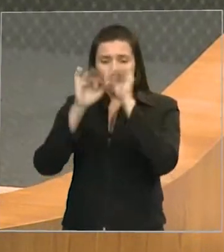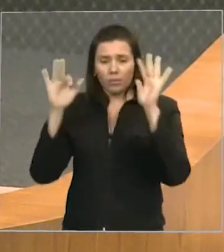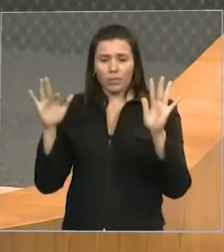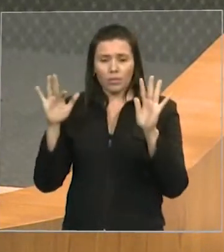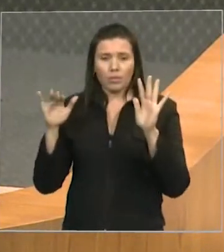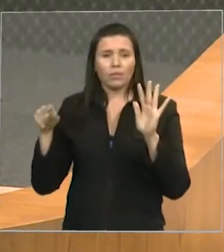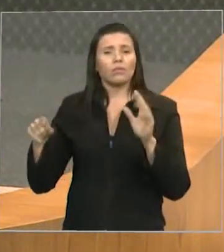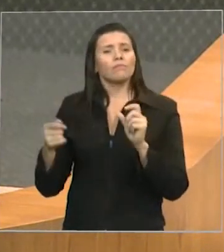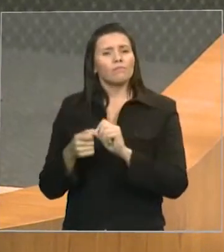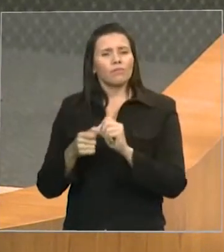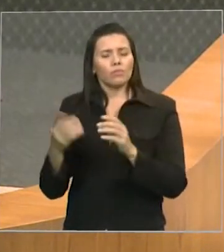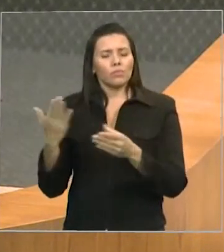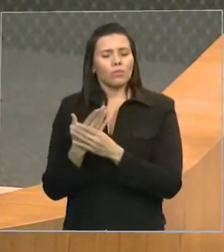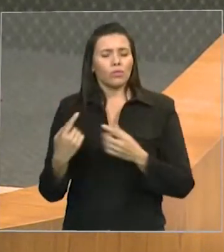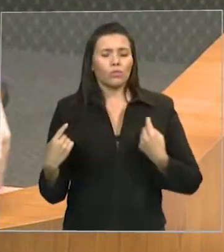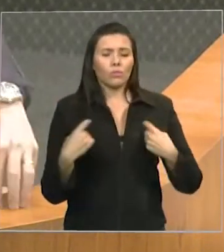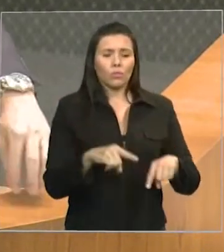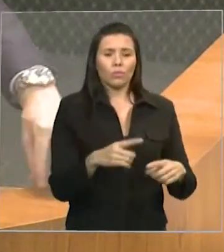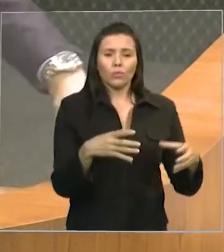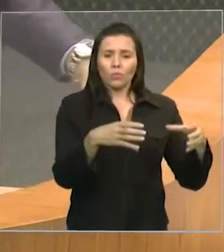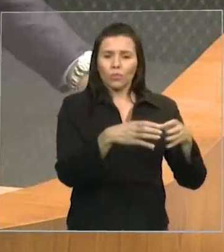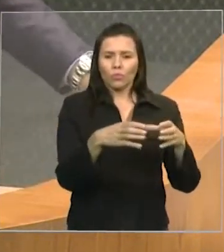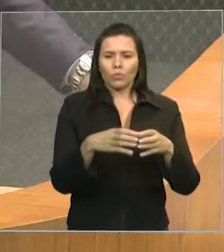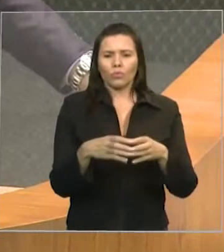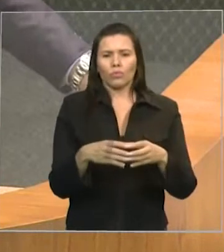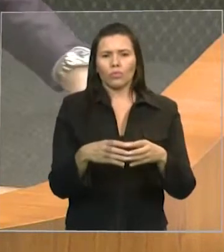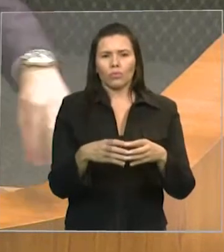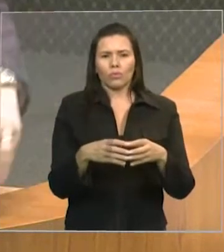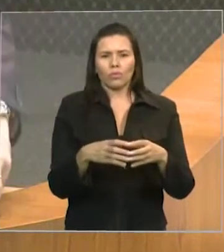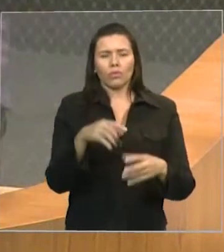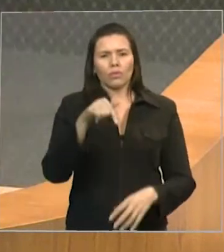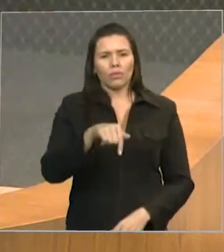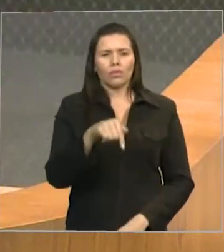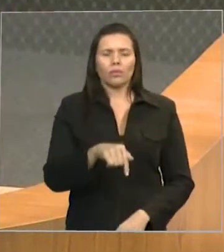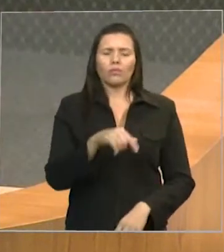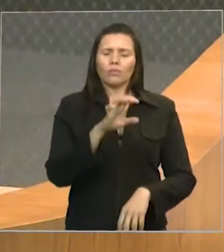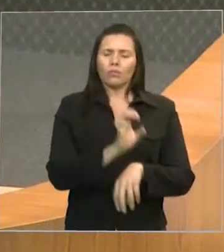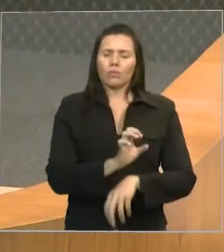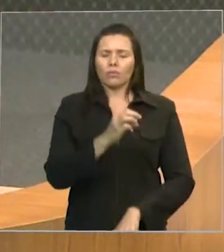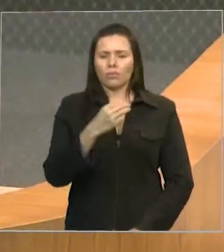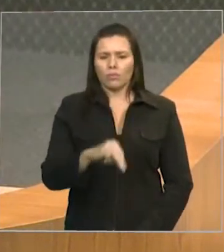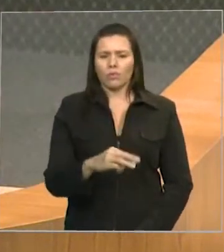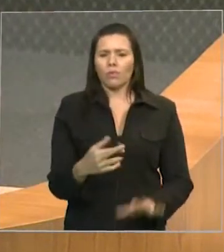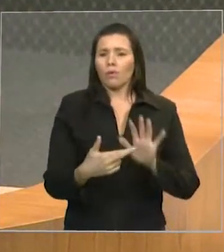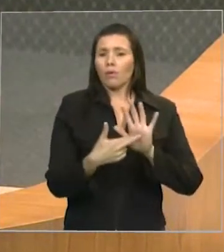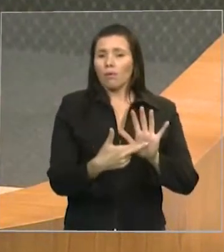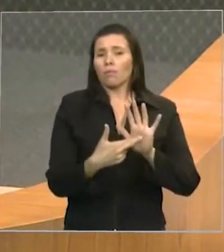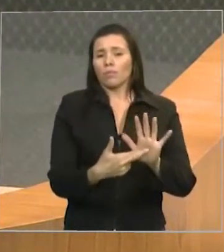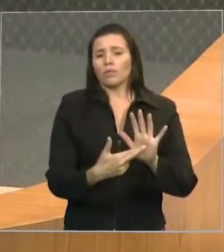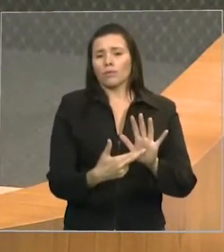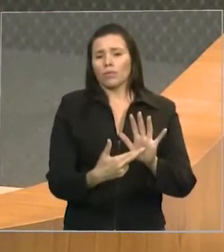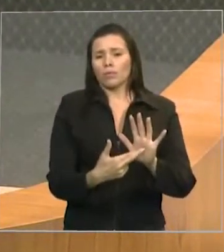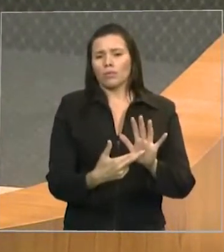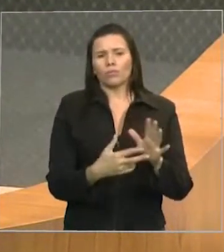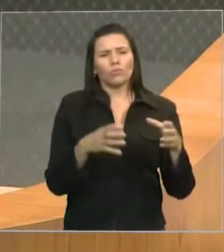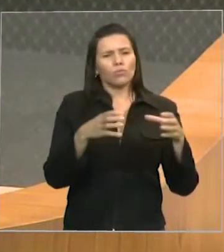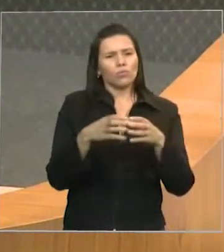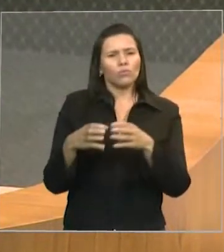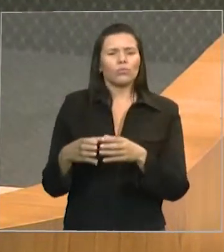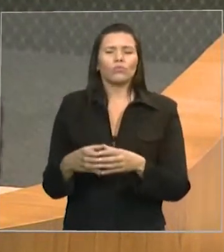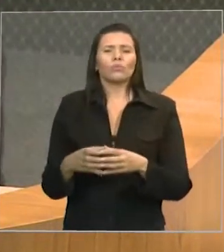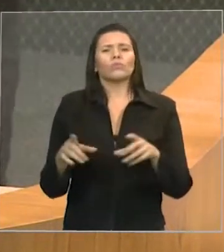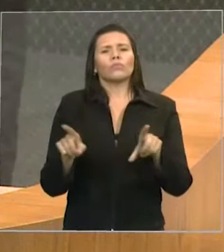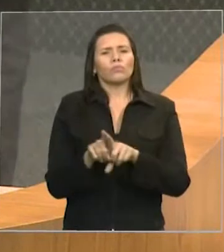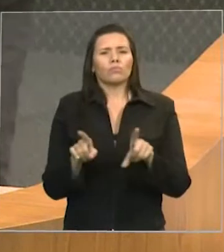do Estado do Maranhão, entidades representativas de classe, de servidores